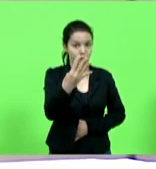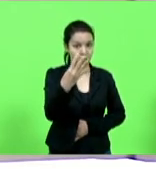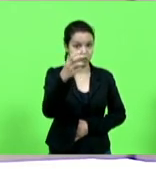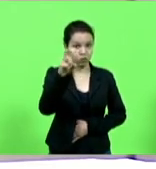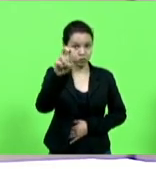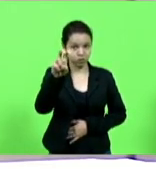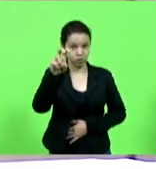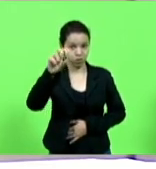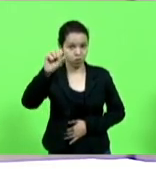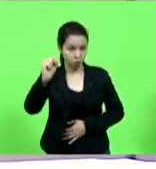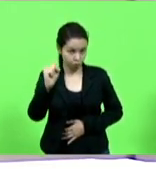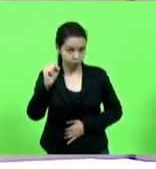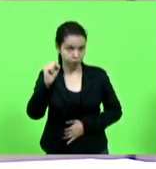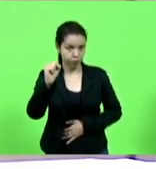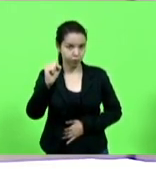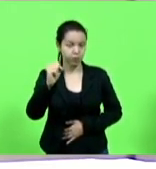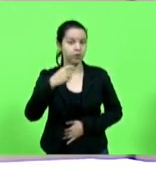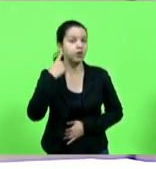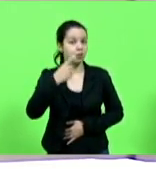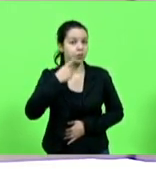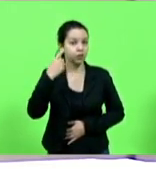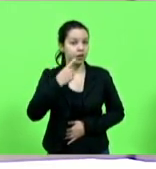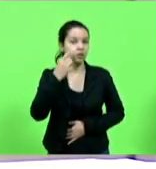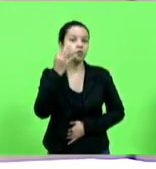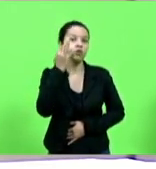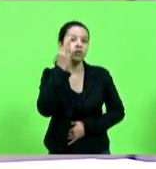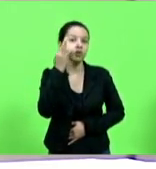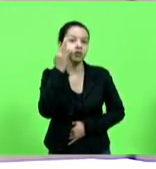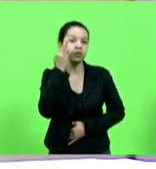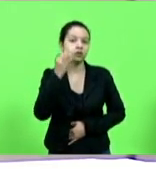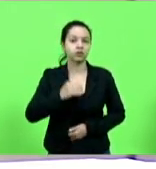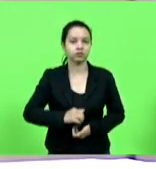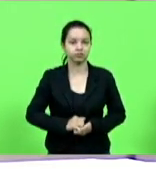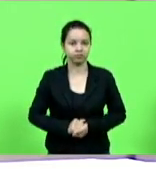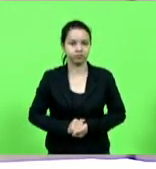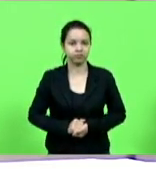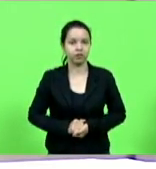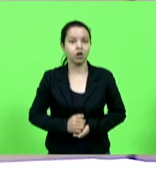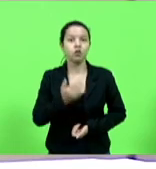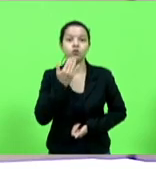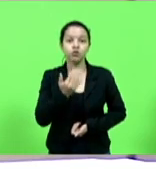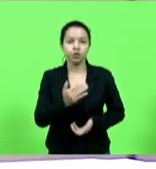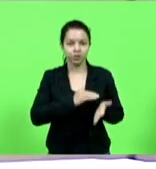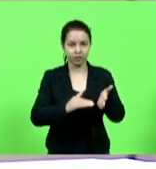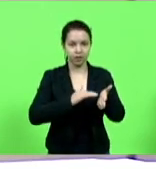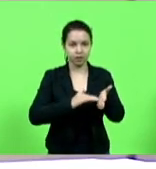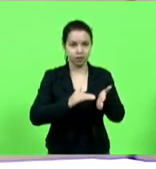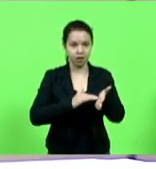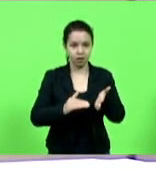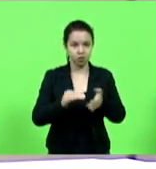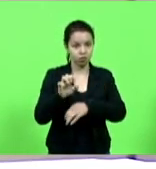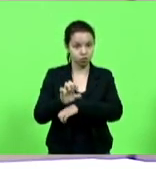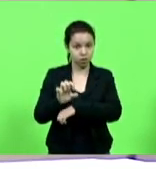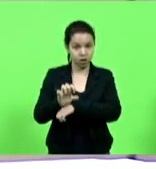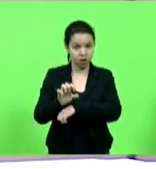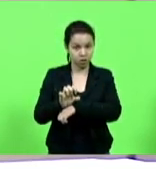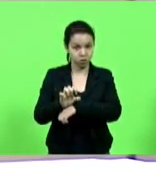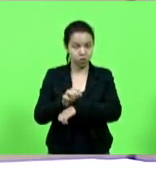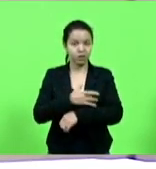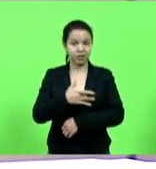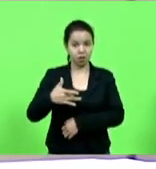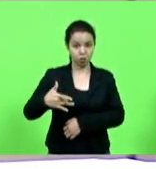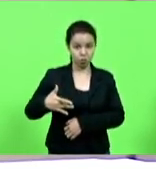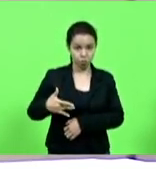deputado Fernando Kreling solicitando ao secretário de Estado de Saúde informações acerca